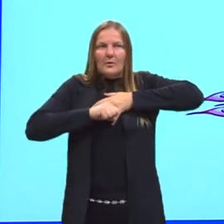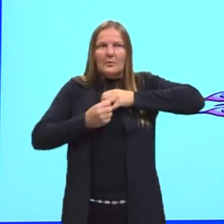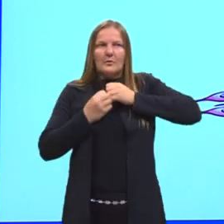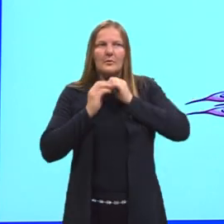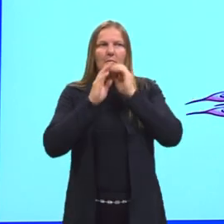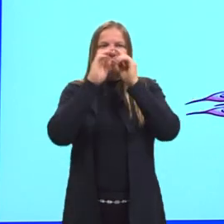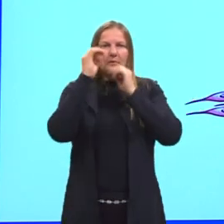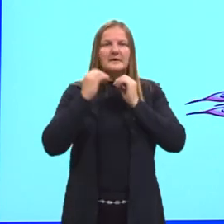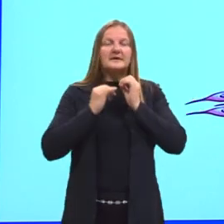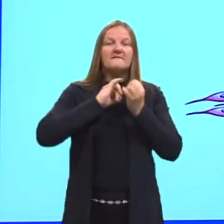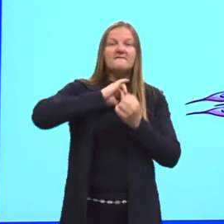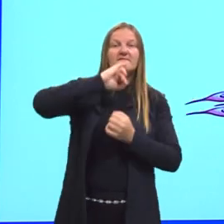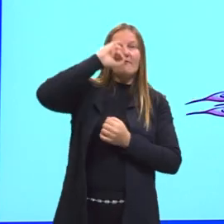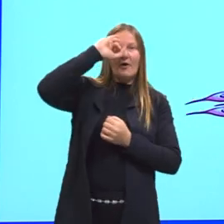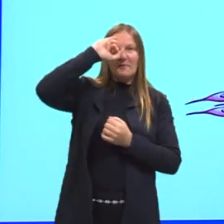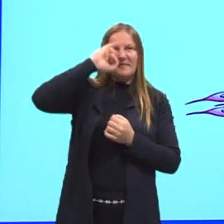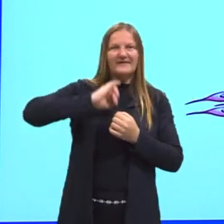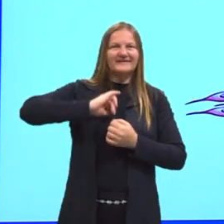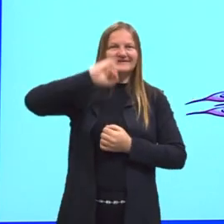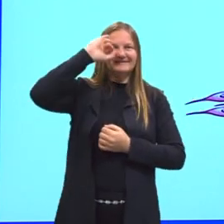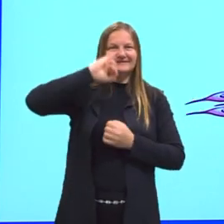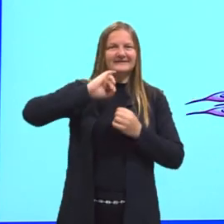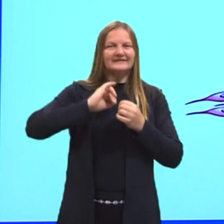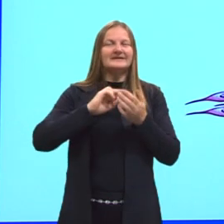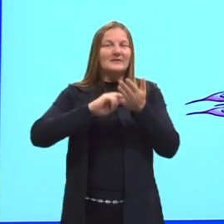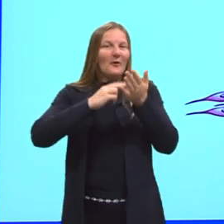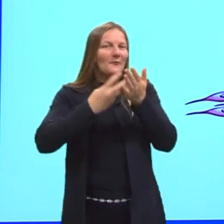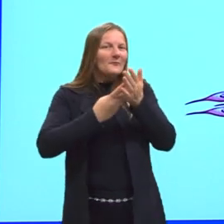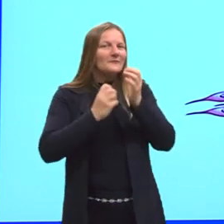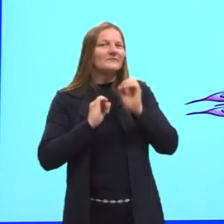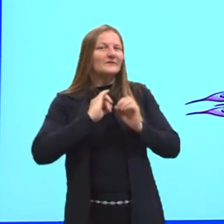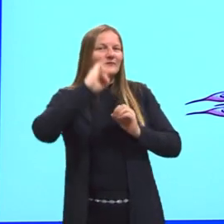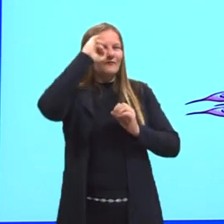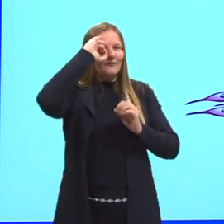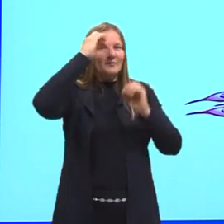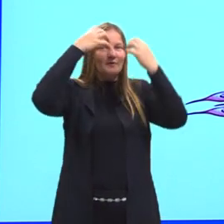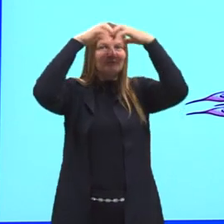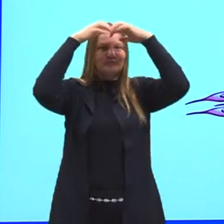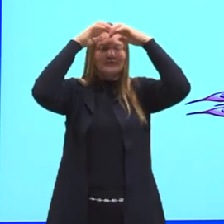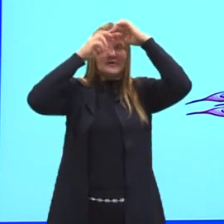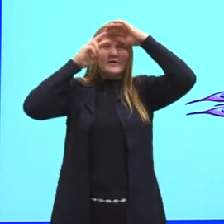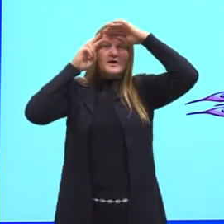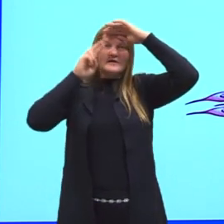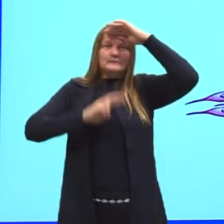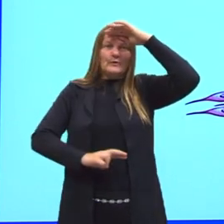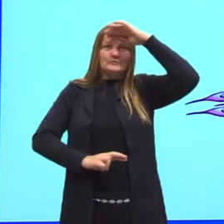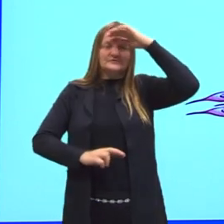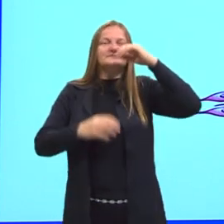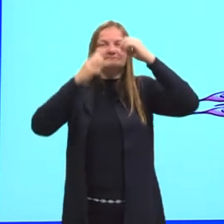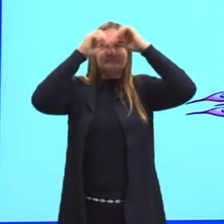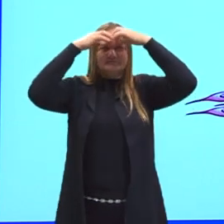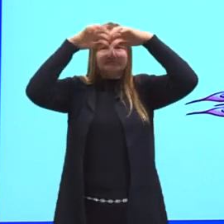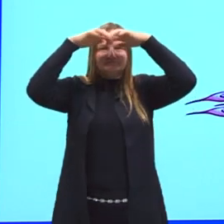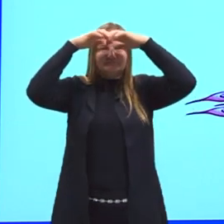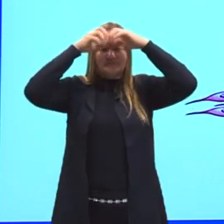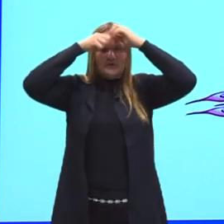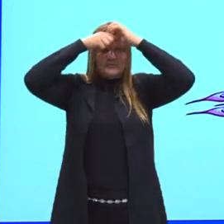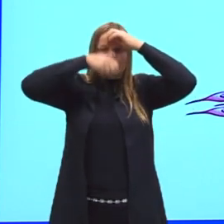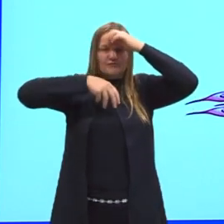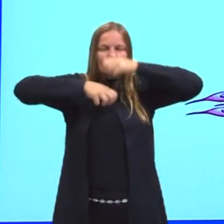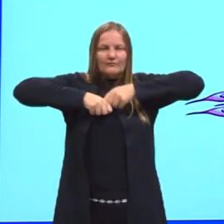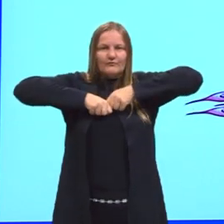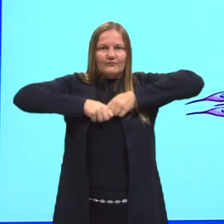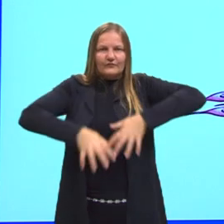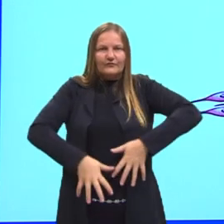vai interpretar essas informações e vai dar uma resposta do que fazer. Então,